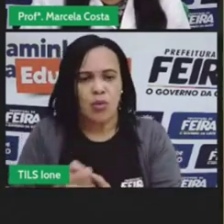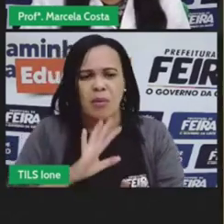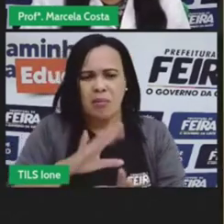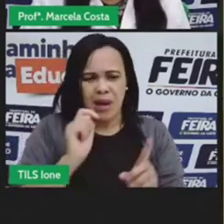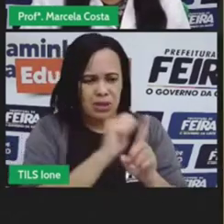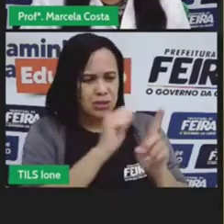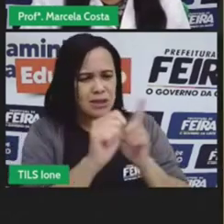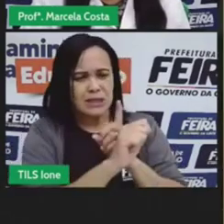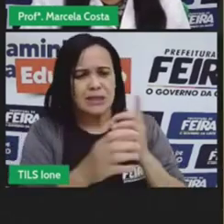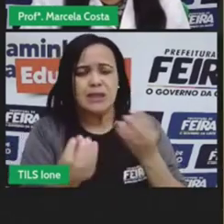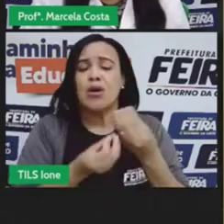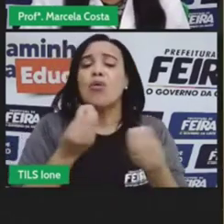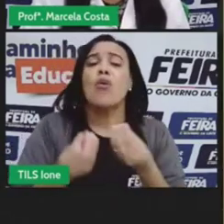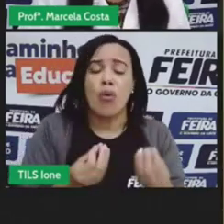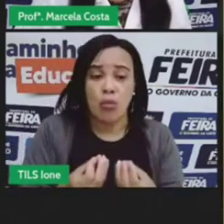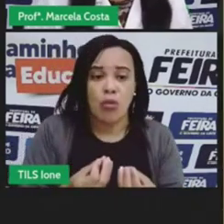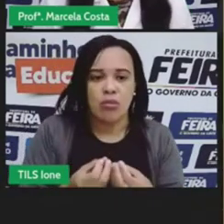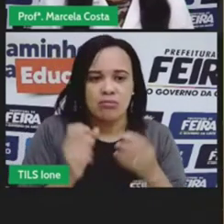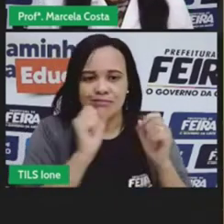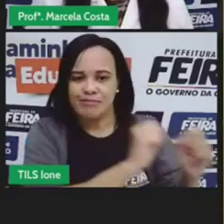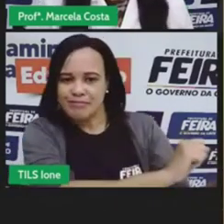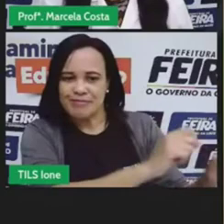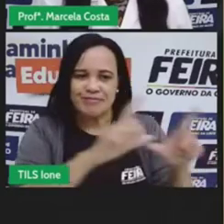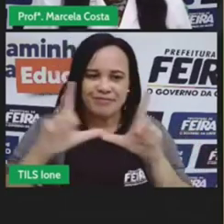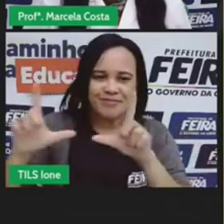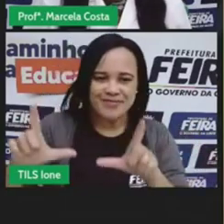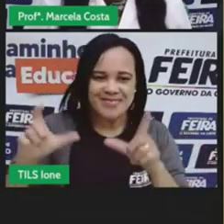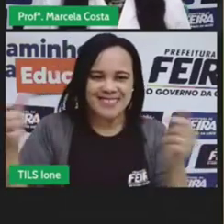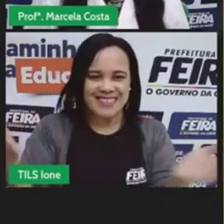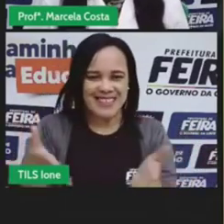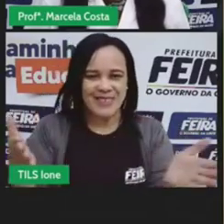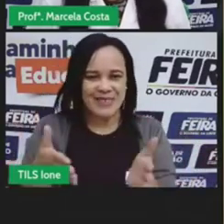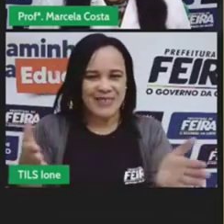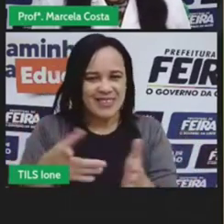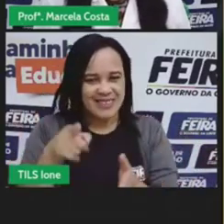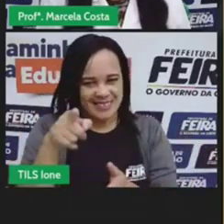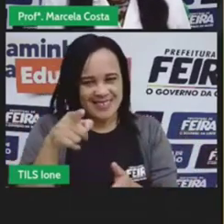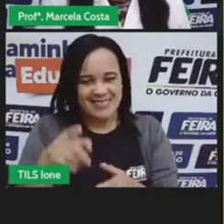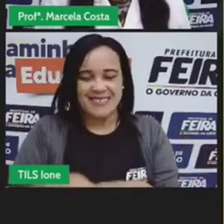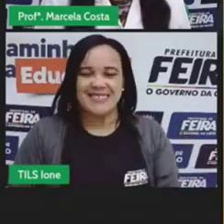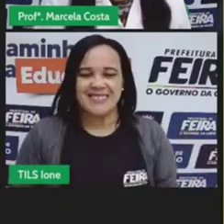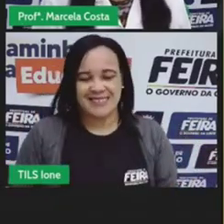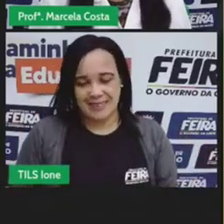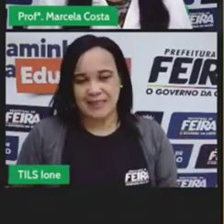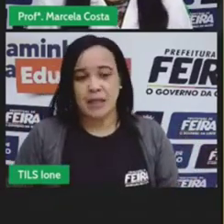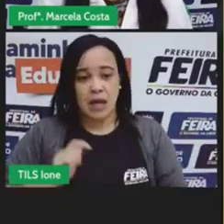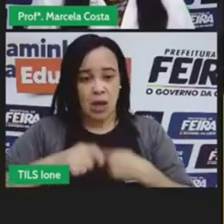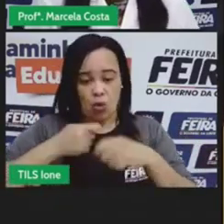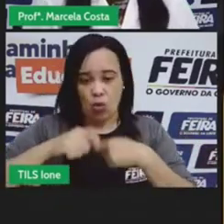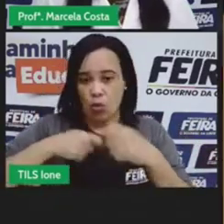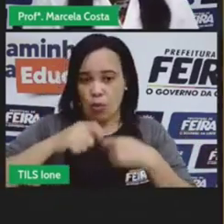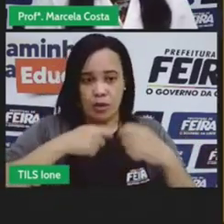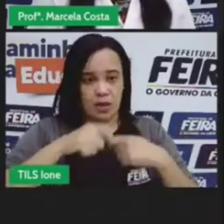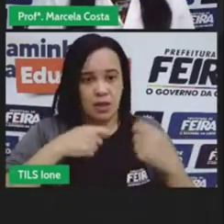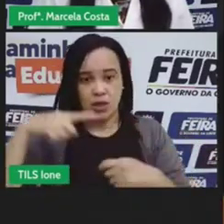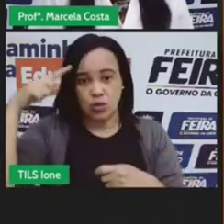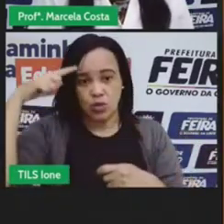Economia dia a dia, hein? Usando a cabeça. O que a gente precisa e o que a gente quer, a gente consegue.